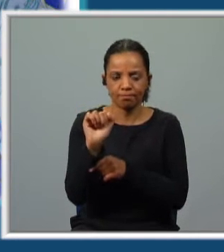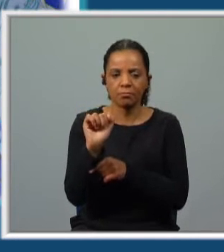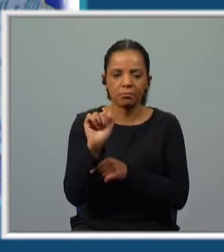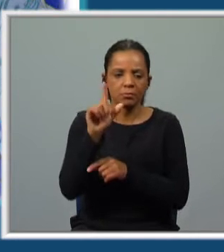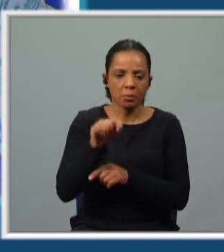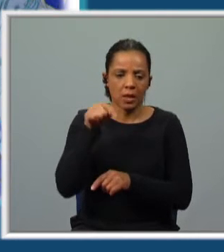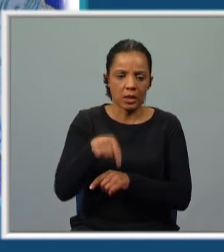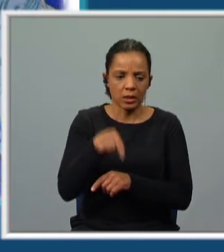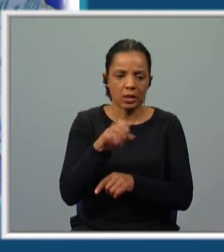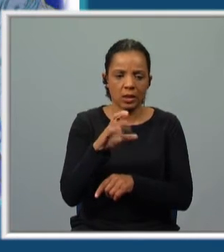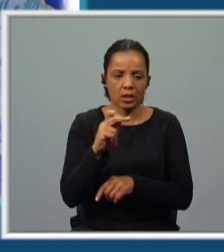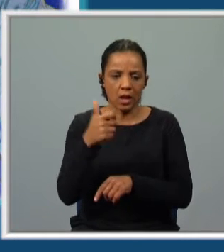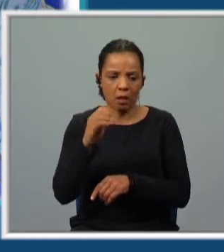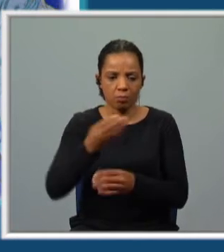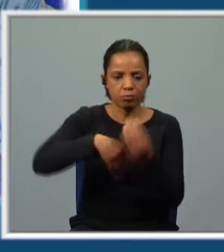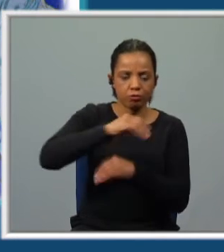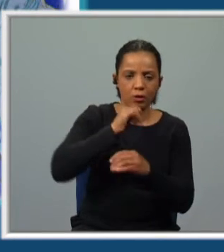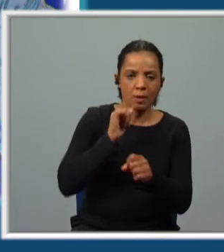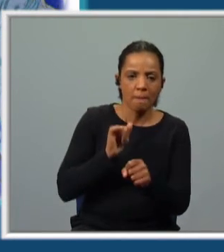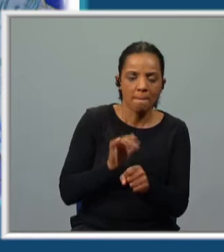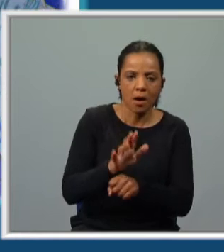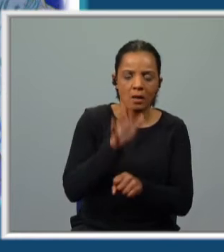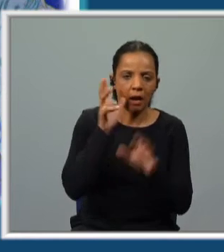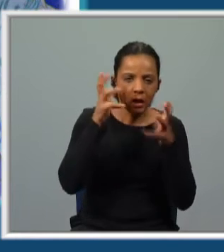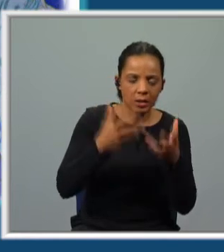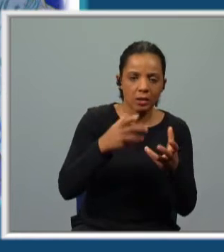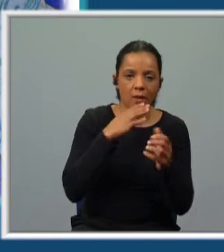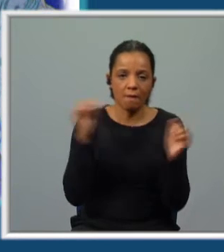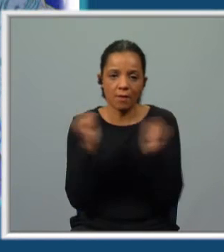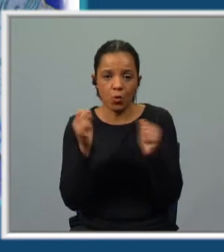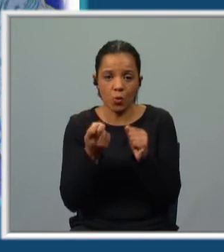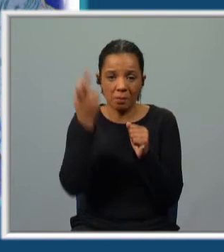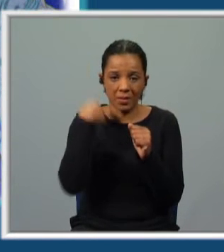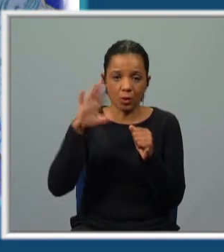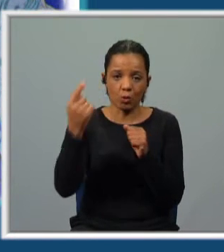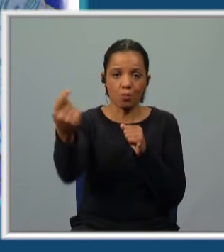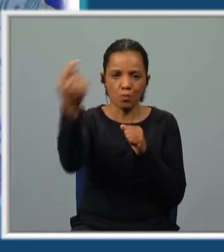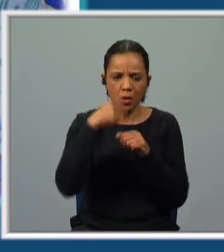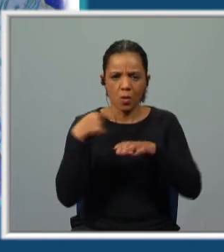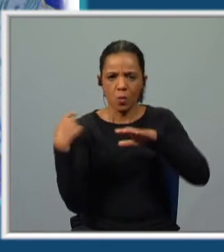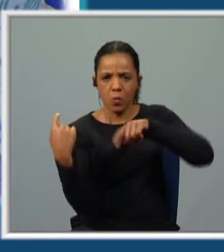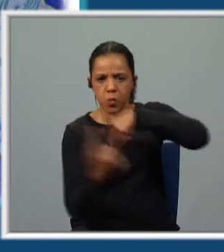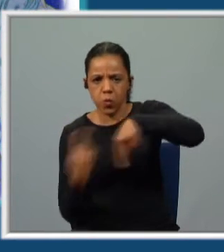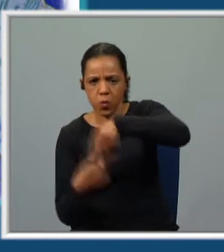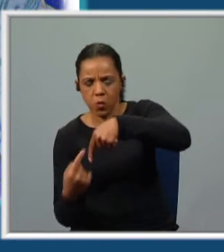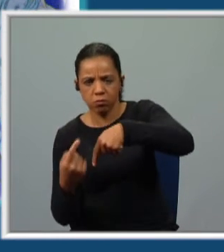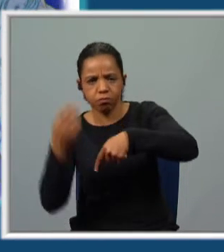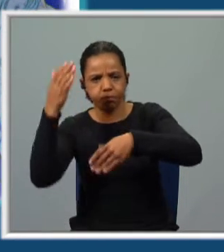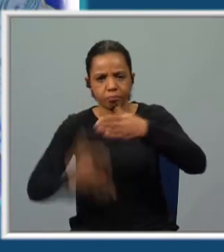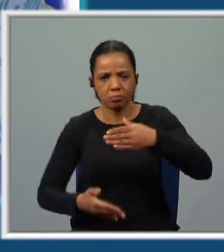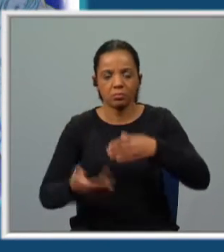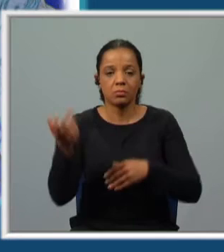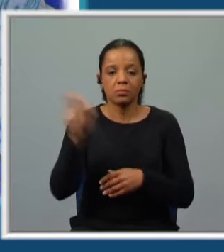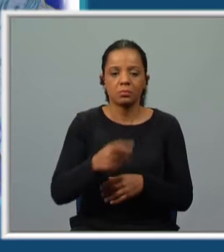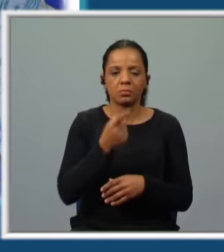a mais, aqui no Cabo, onde se misturam os mares quentes e frios. No ano passado, à vinda, o tufão foi tão súbito diante que